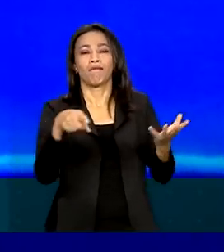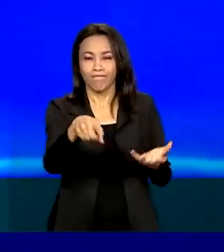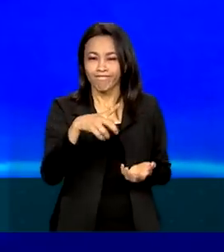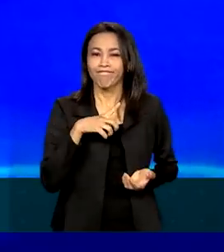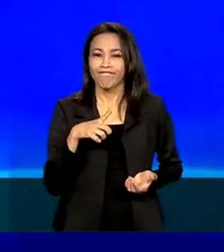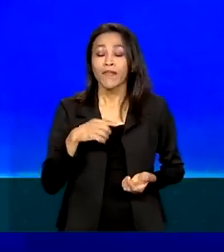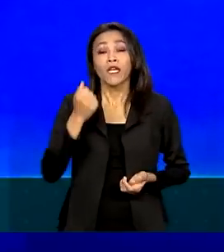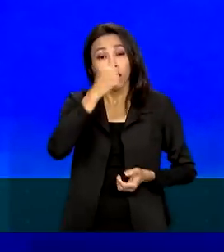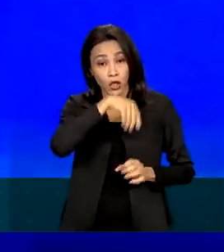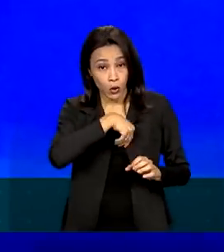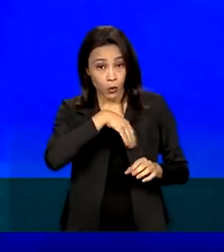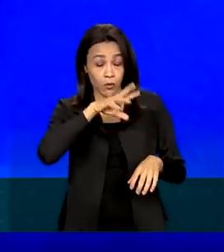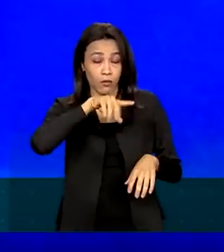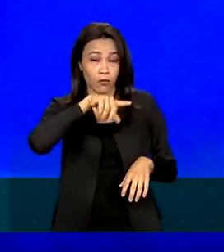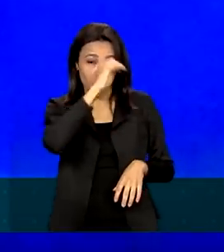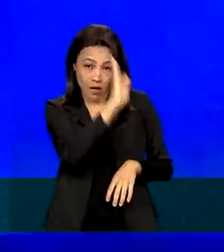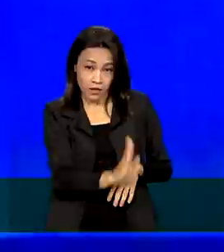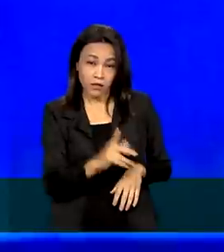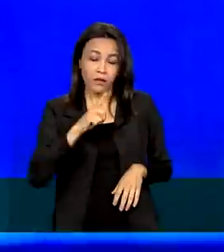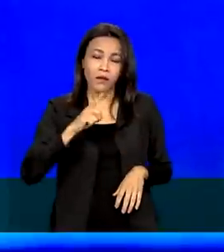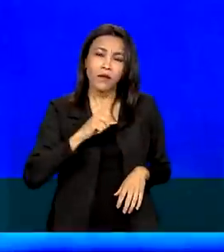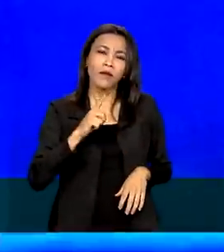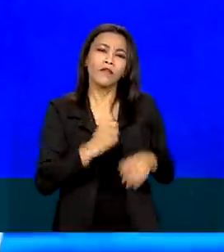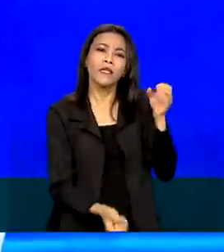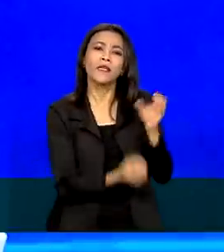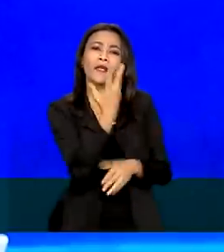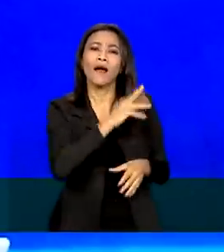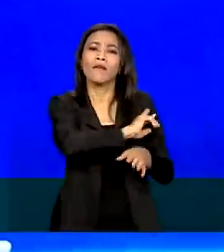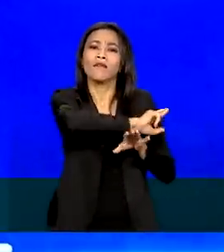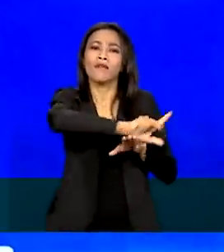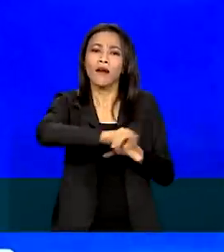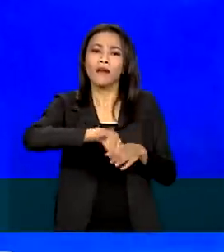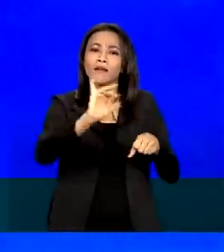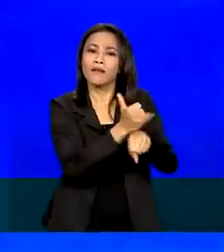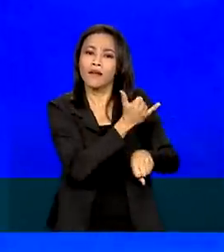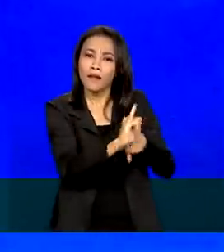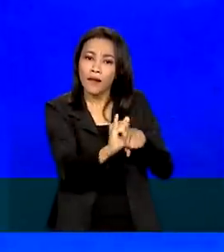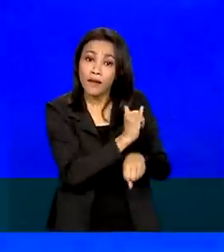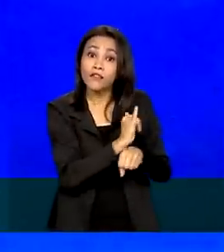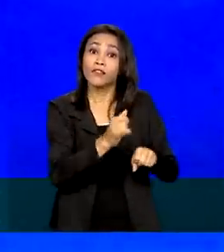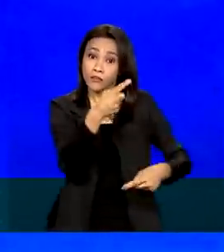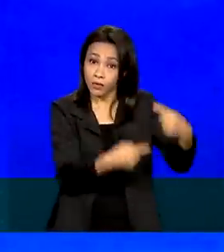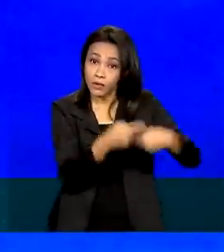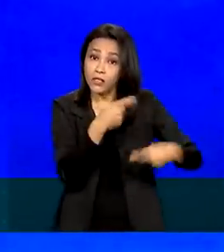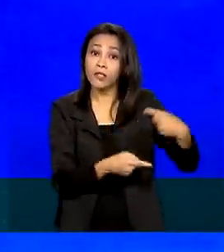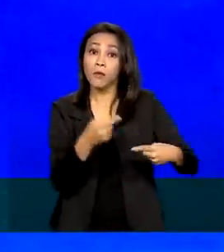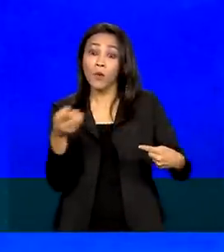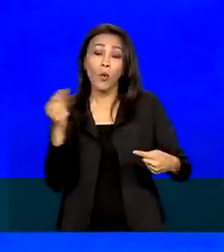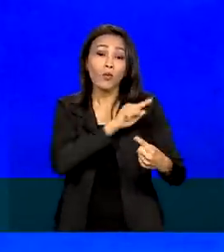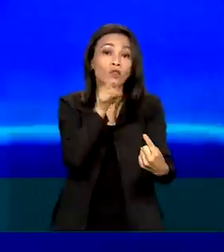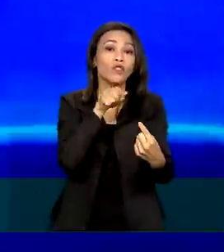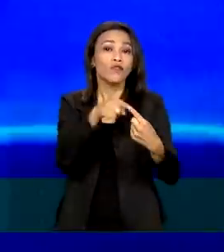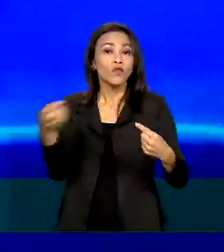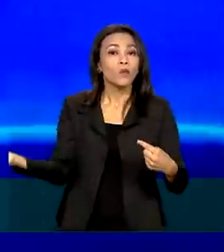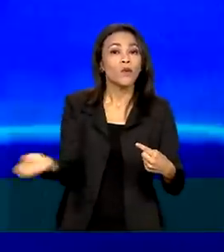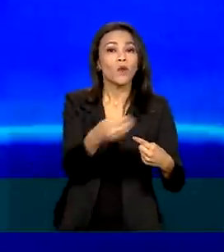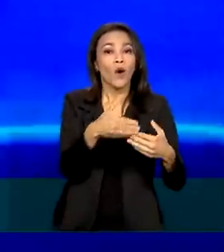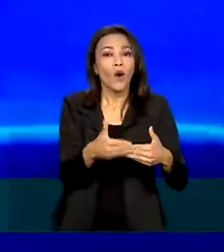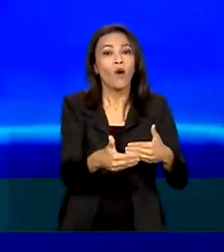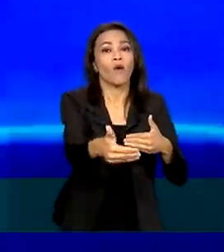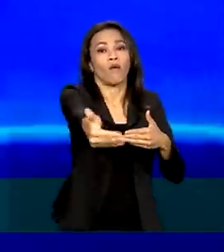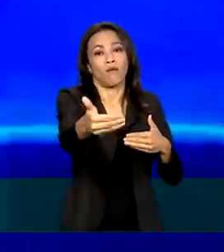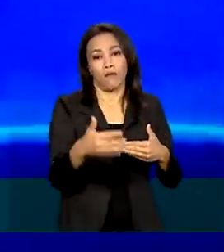país implementou diversos programas e políticas públicas nos últimos anos, na direção de uma nova economia verde. O o marco do